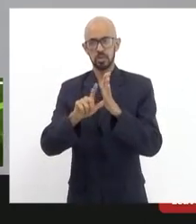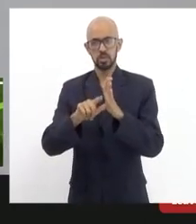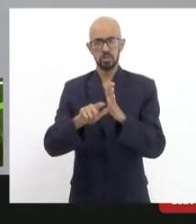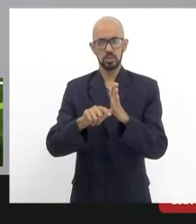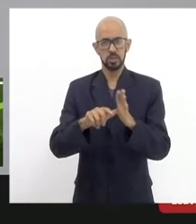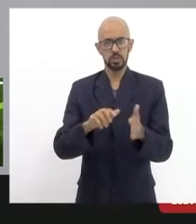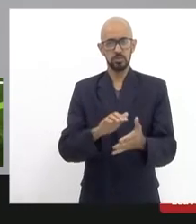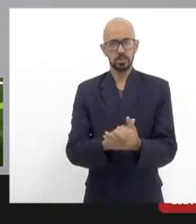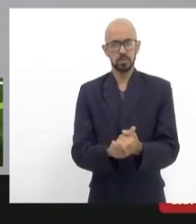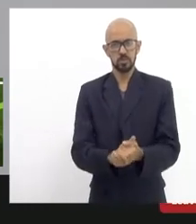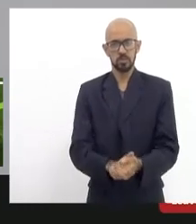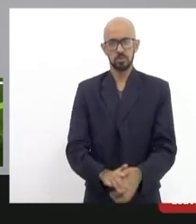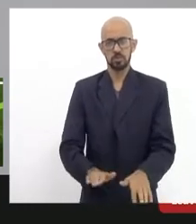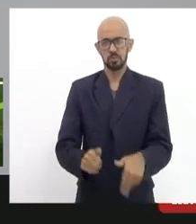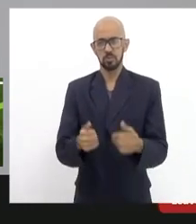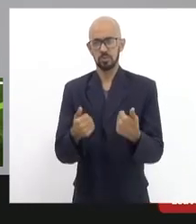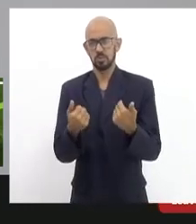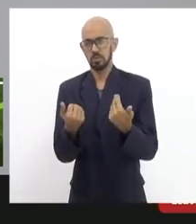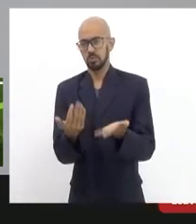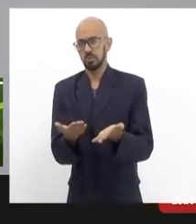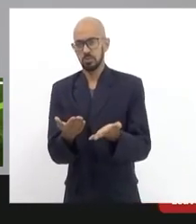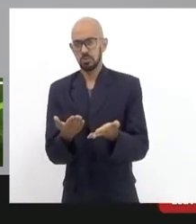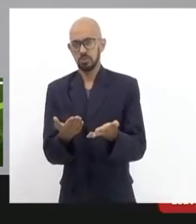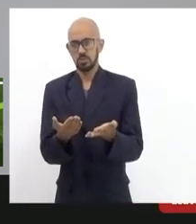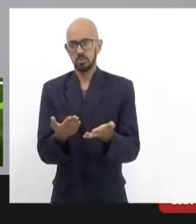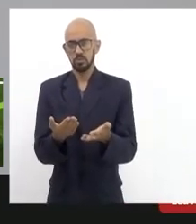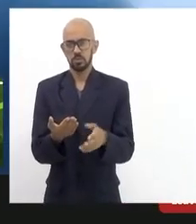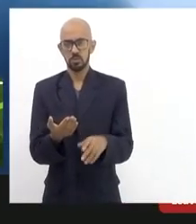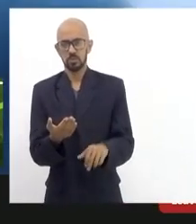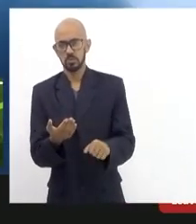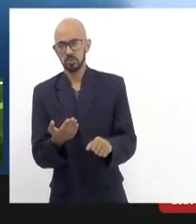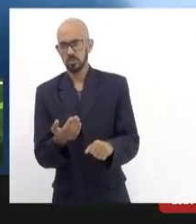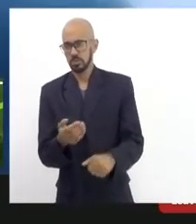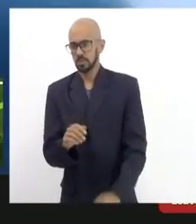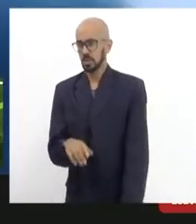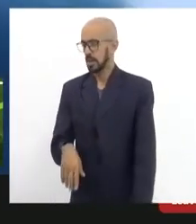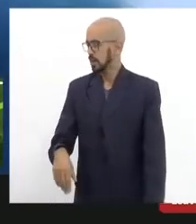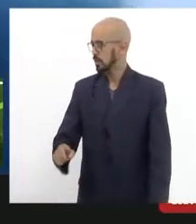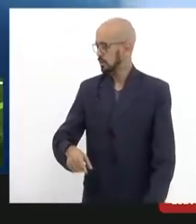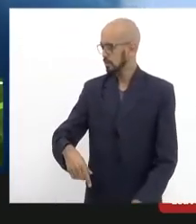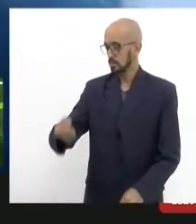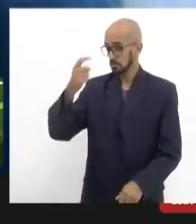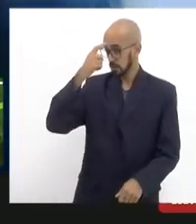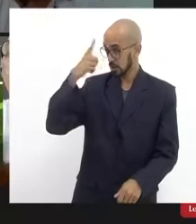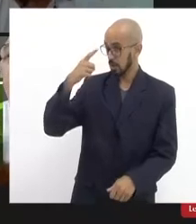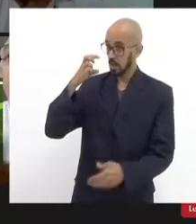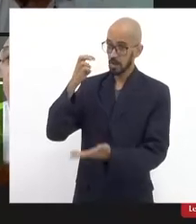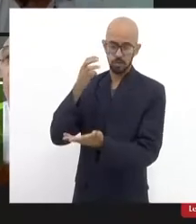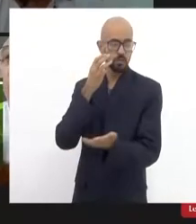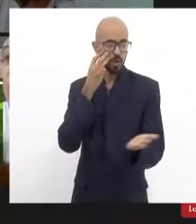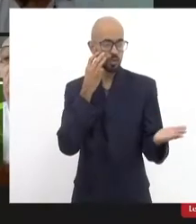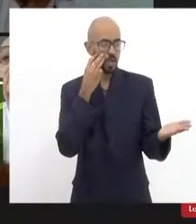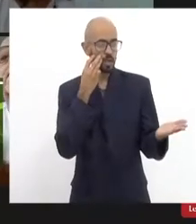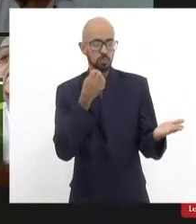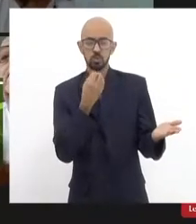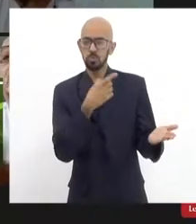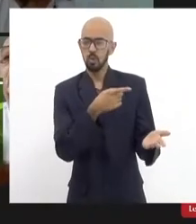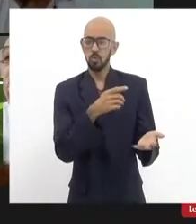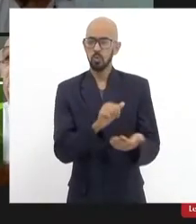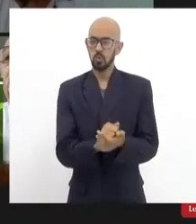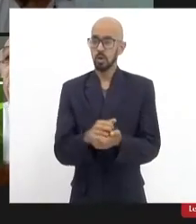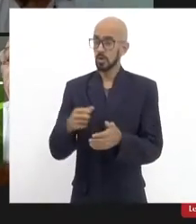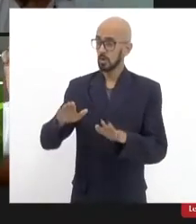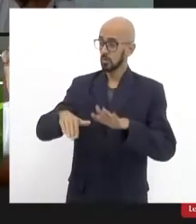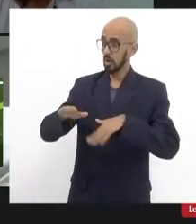calma conversar com o presidente André Siciliano se não seria o caso excelente ideia se não seria o caso se não seria o caso de aprovarmos um decreto